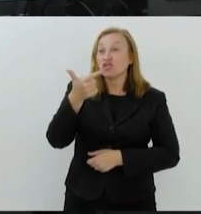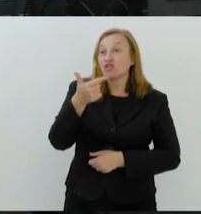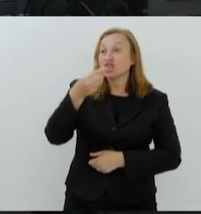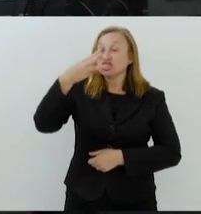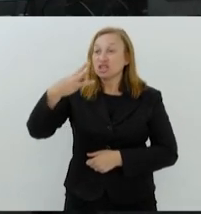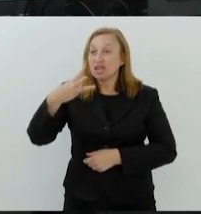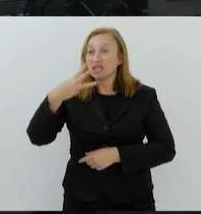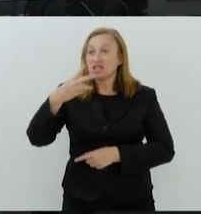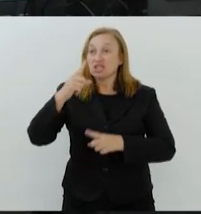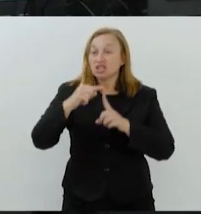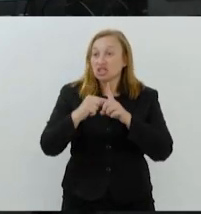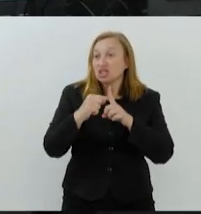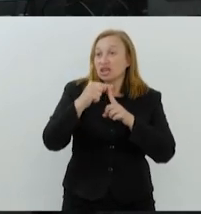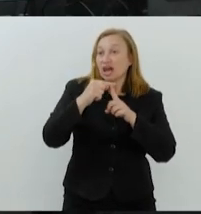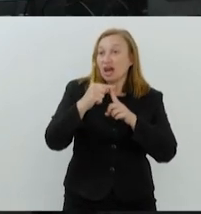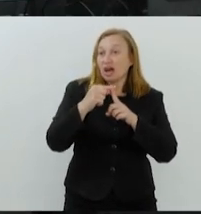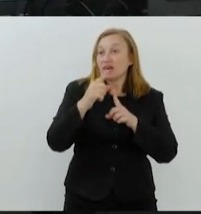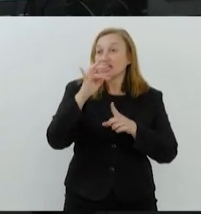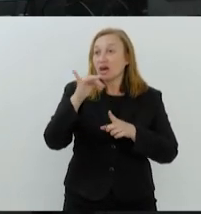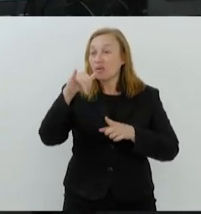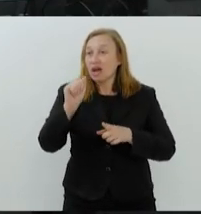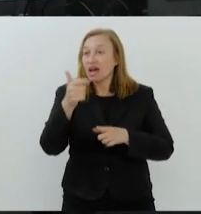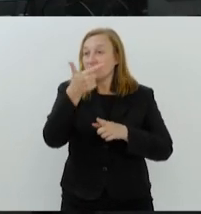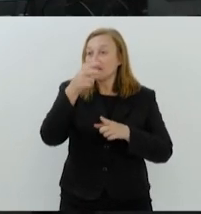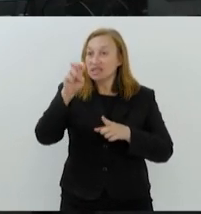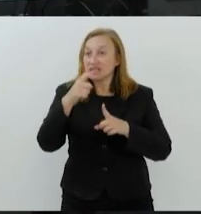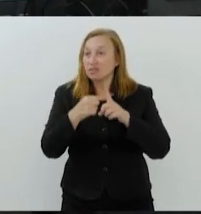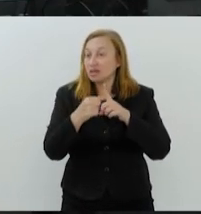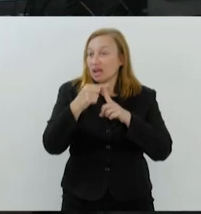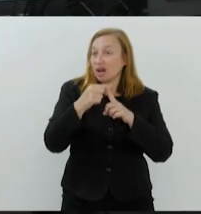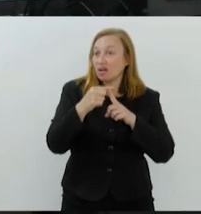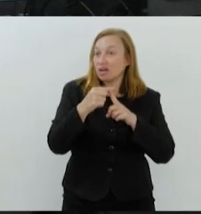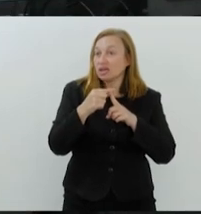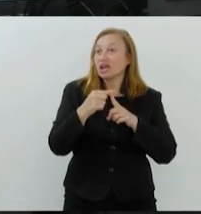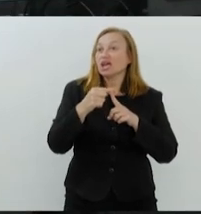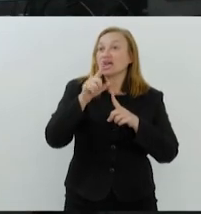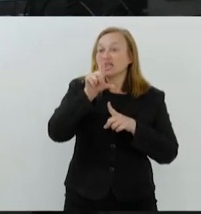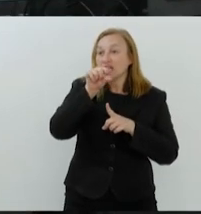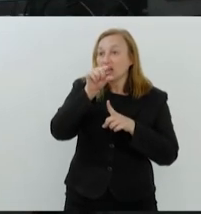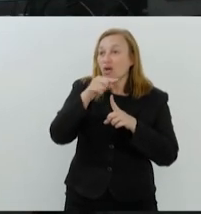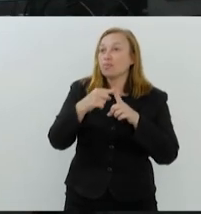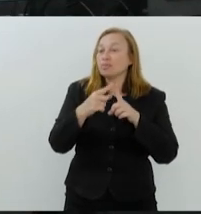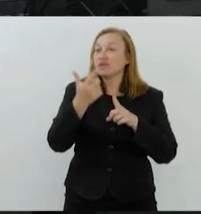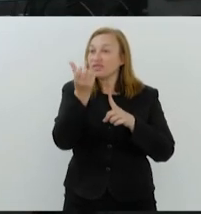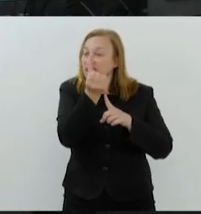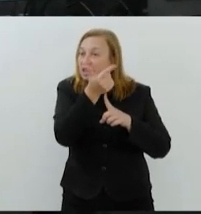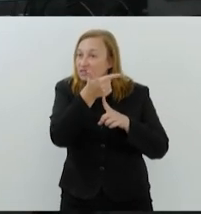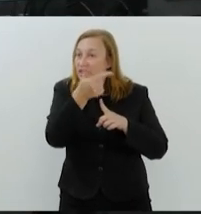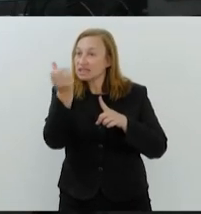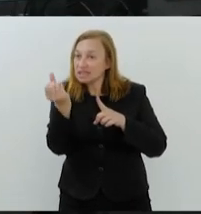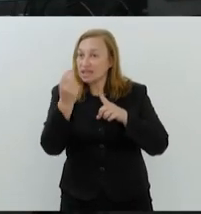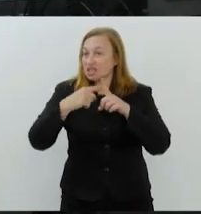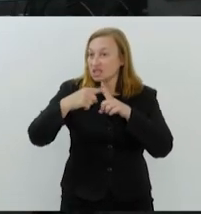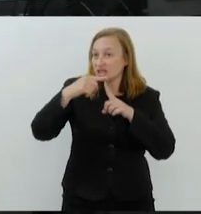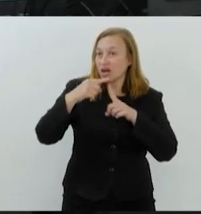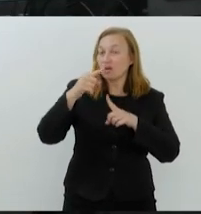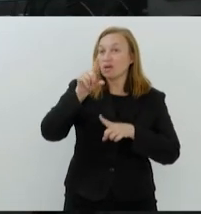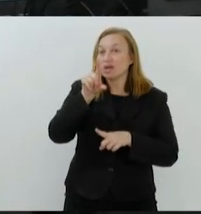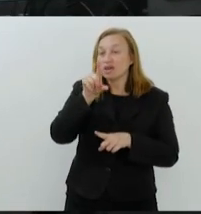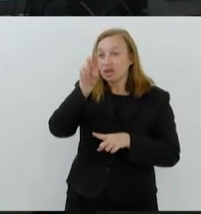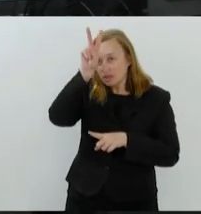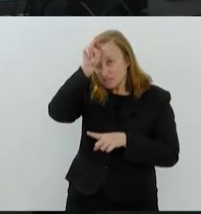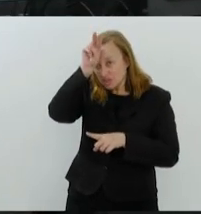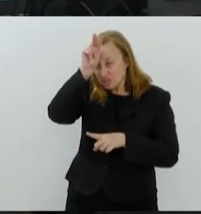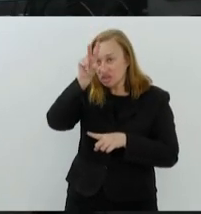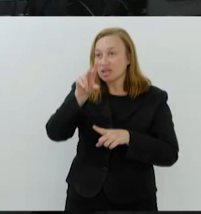limpo nesse momento, Itaucara também com sol, 25 graus. Nilópolis com sol também, 26 graus. E Mesquita também